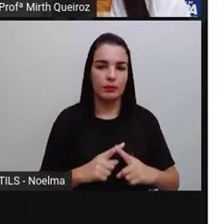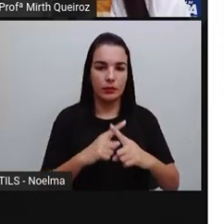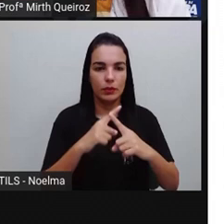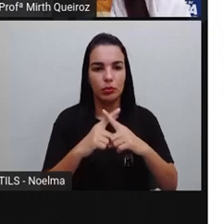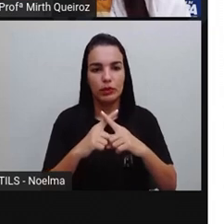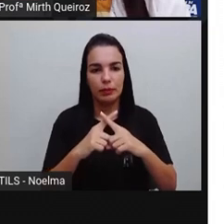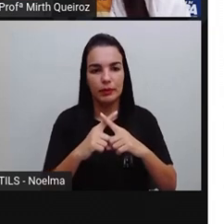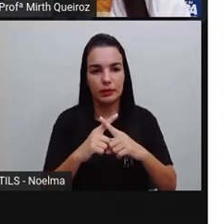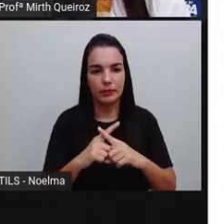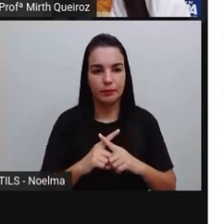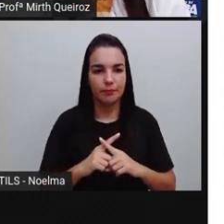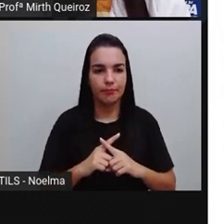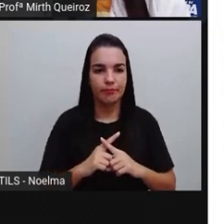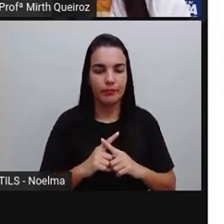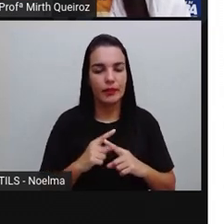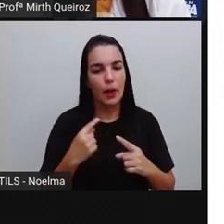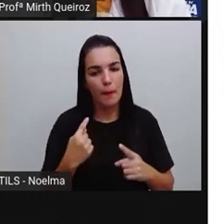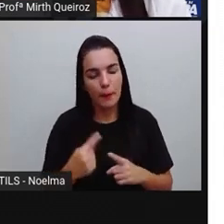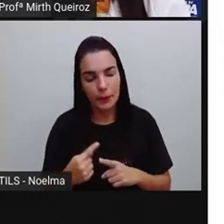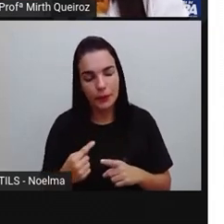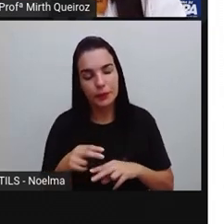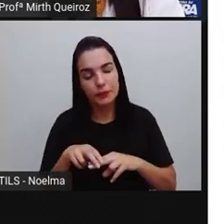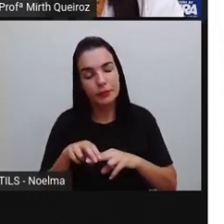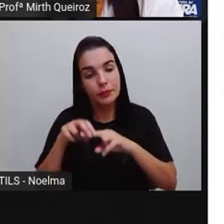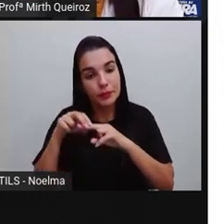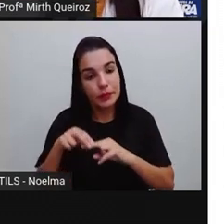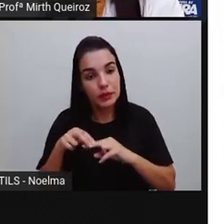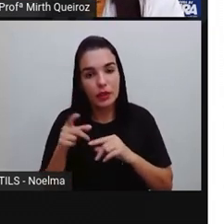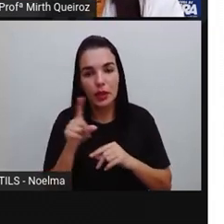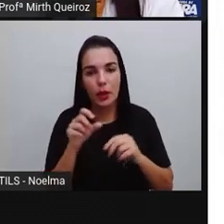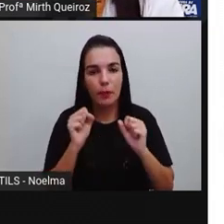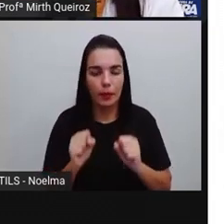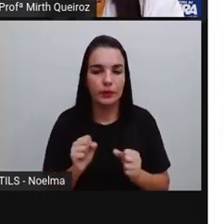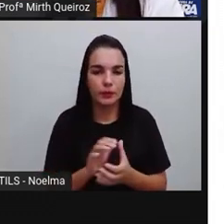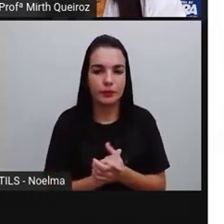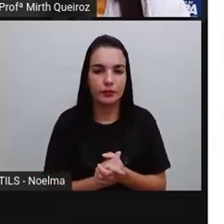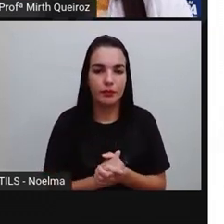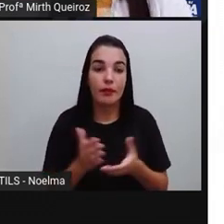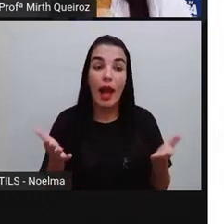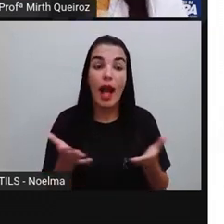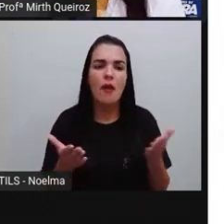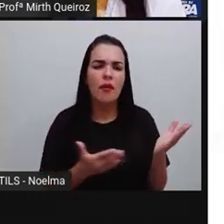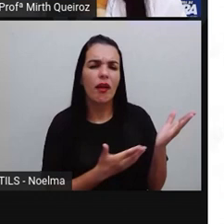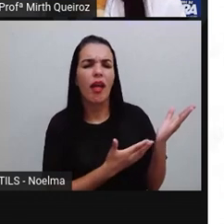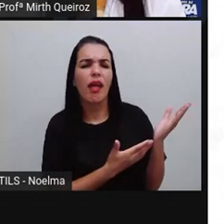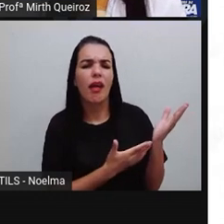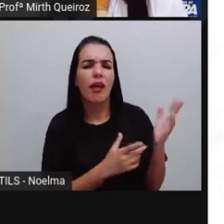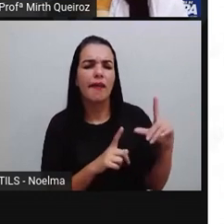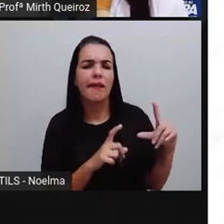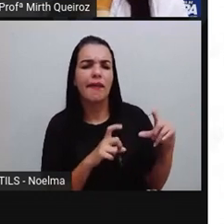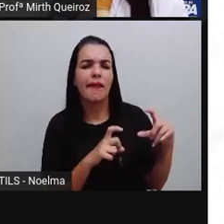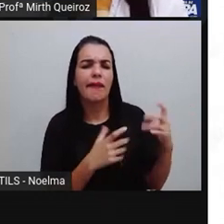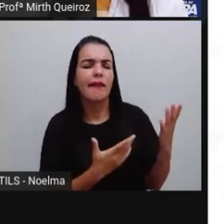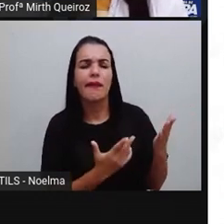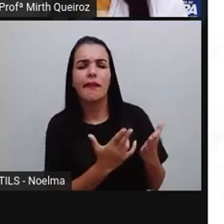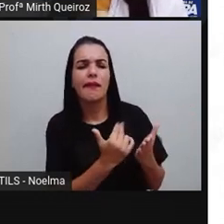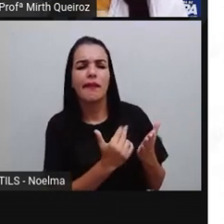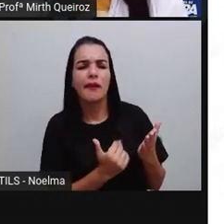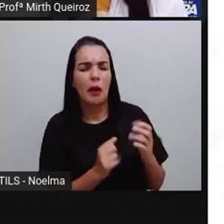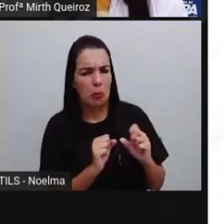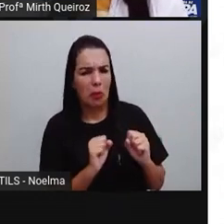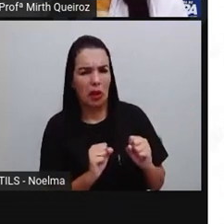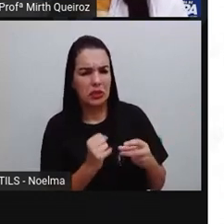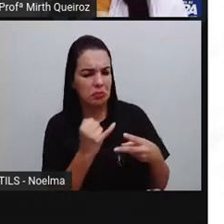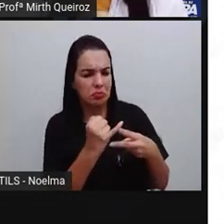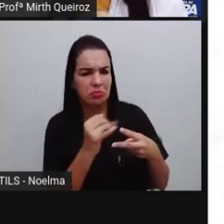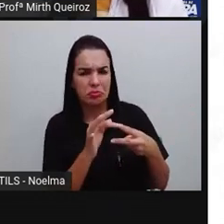considerada e classificada como um polígono. e essa figura, essa figura pode